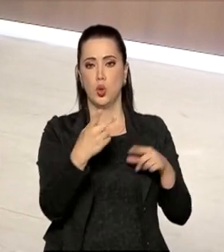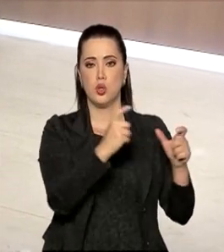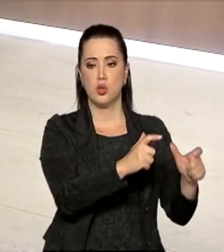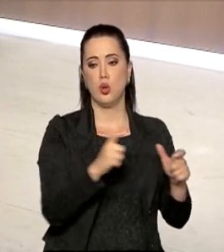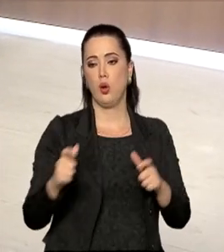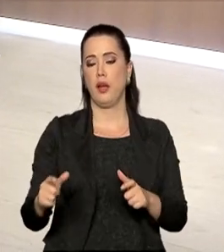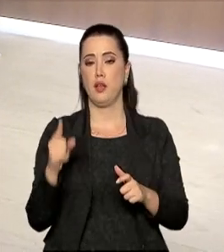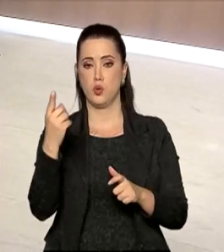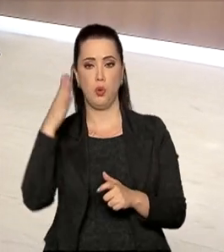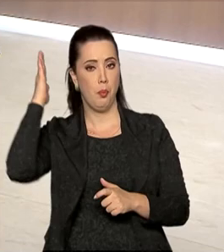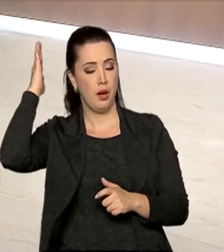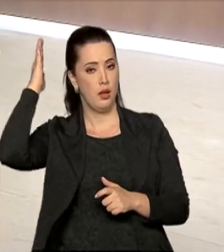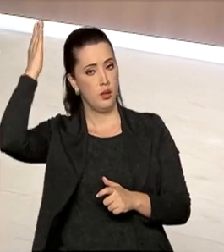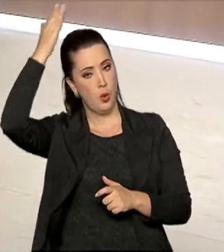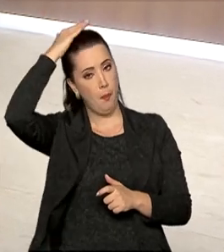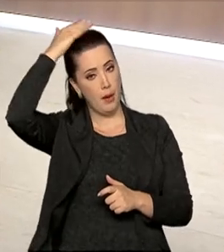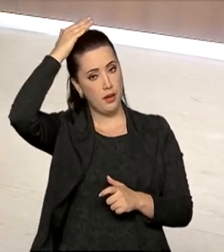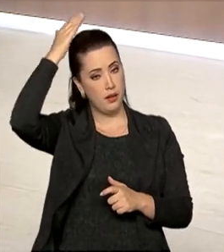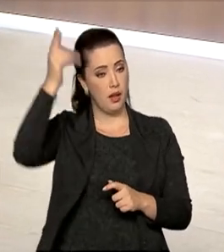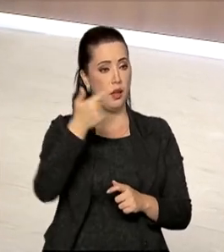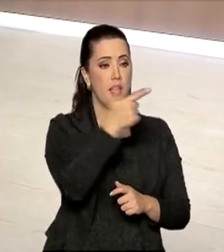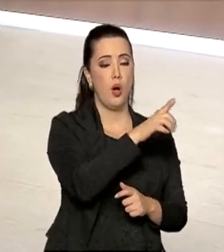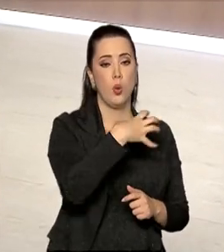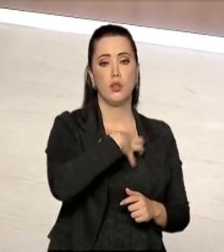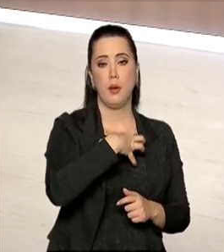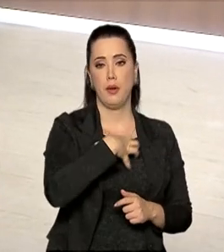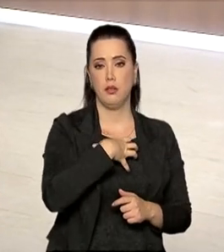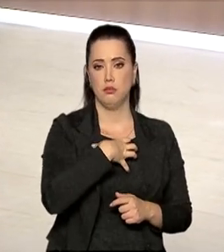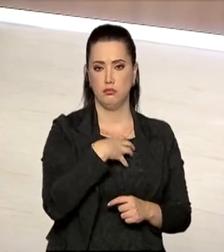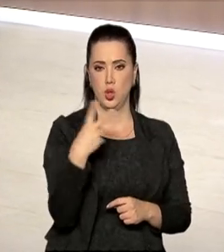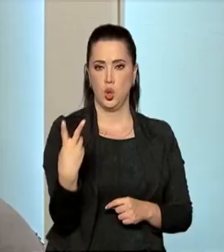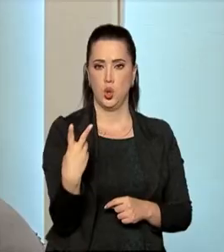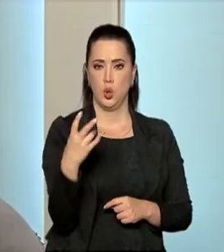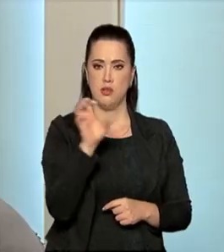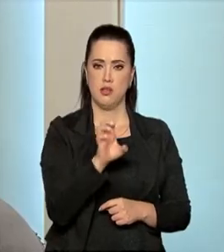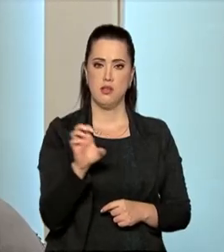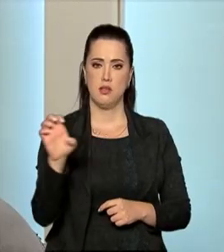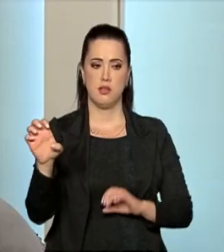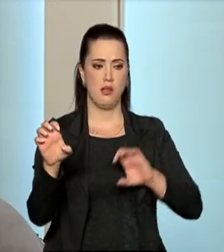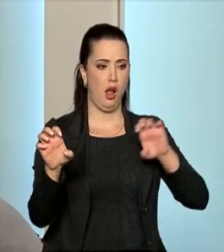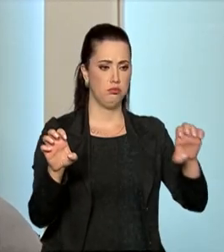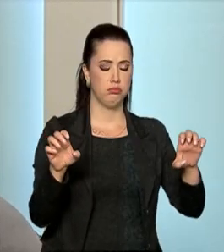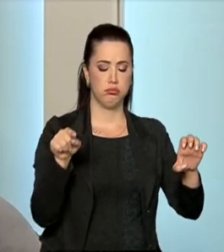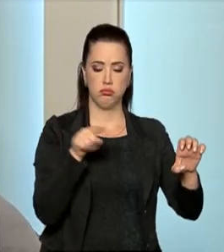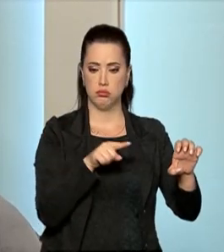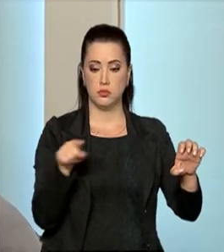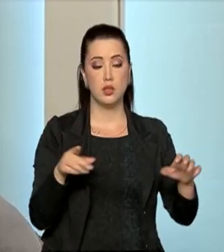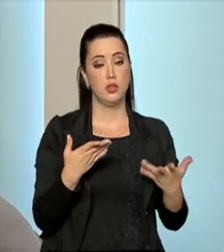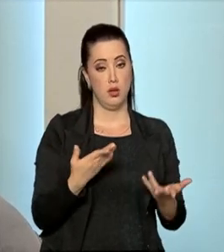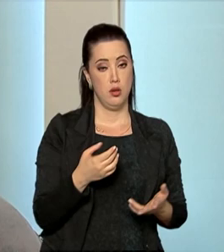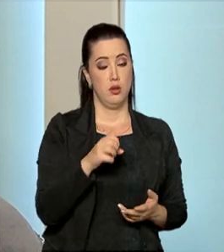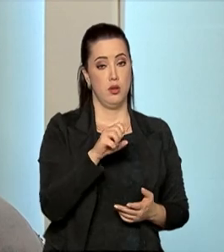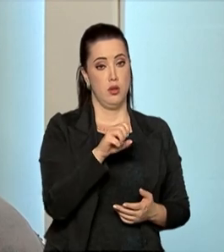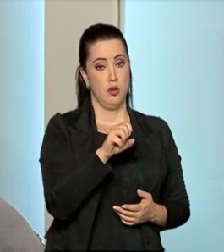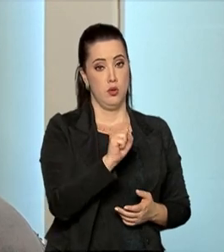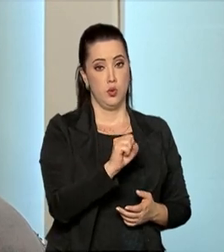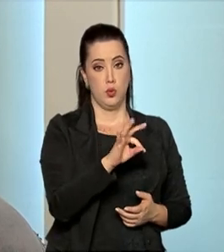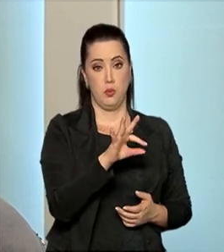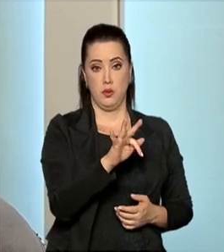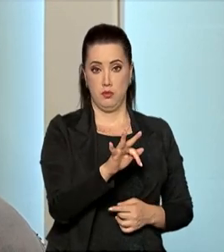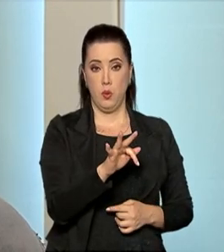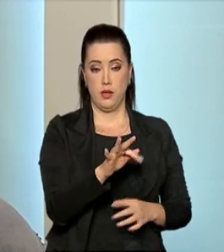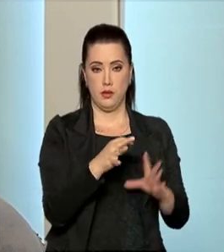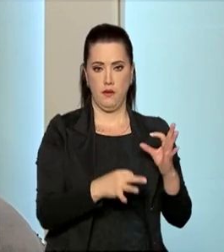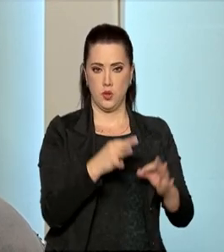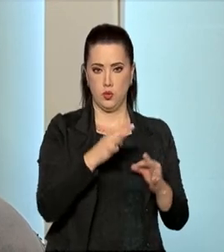na Bahia. Determinando, o Supremo Tribunal Federal, nessas reclamações, determinou a FUNAI que